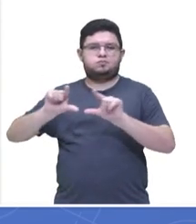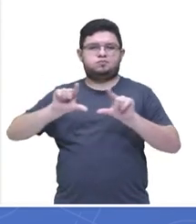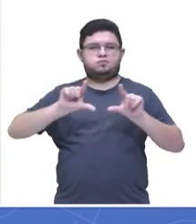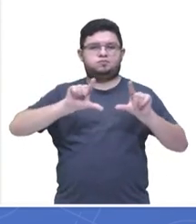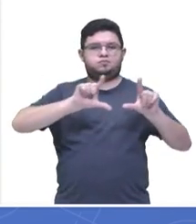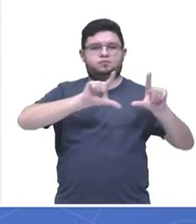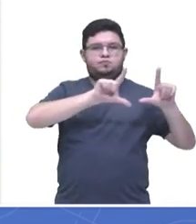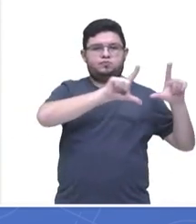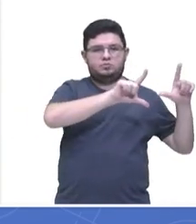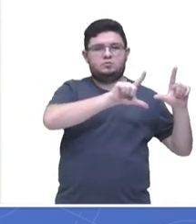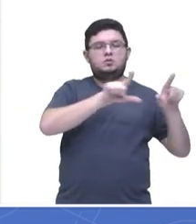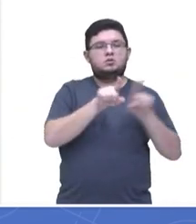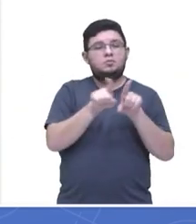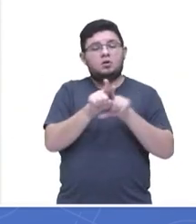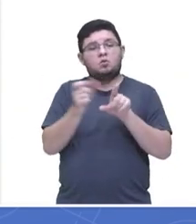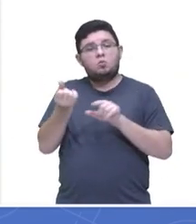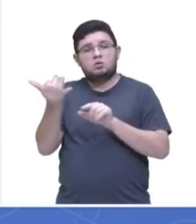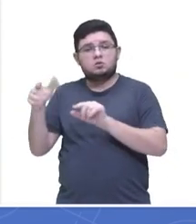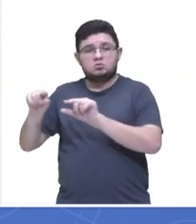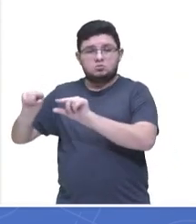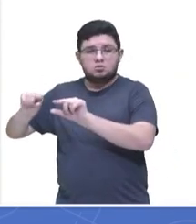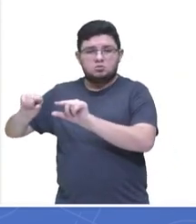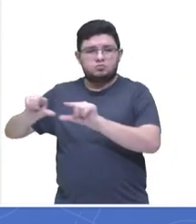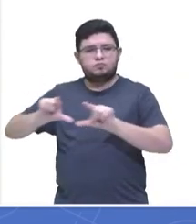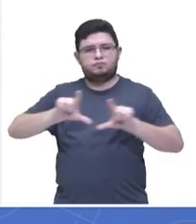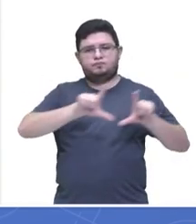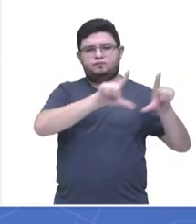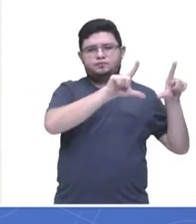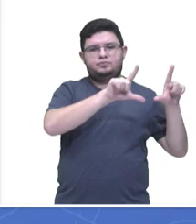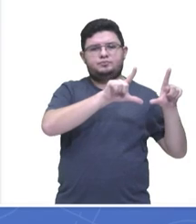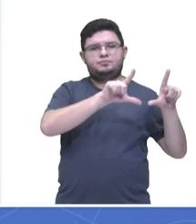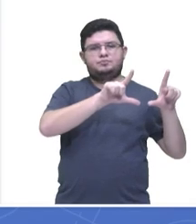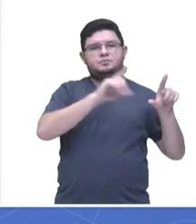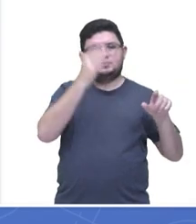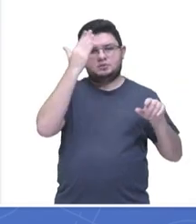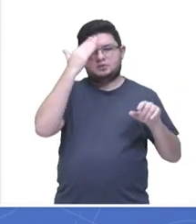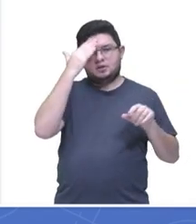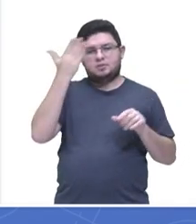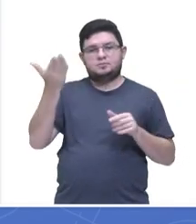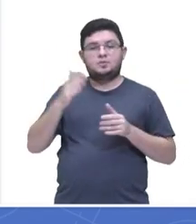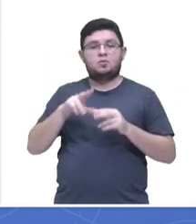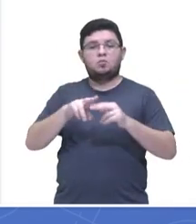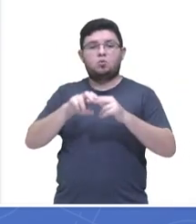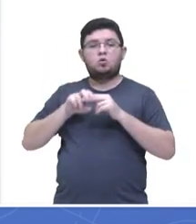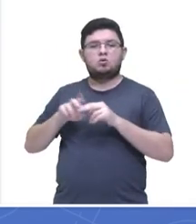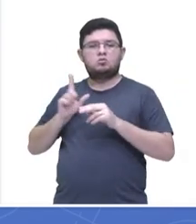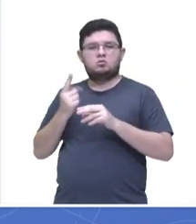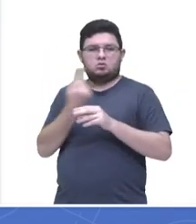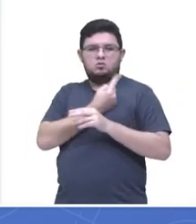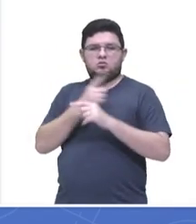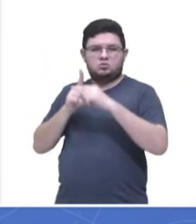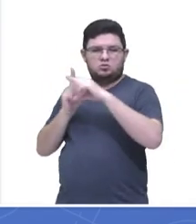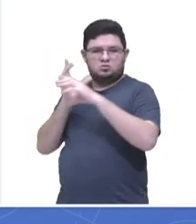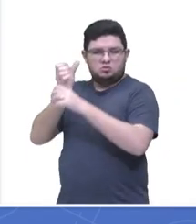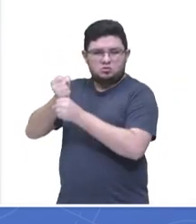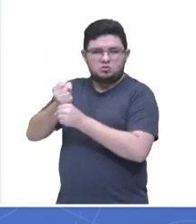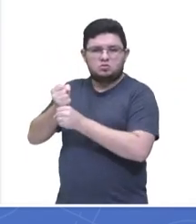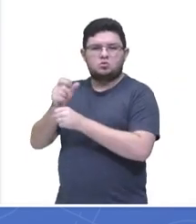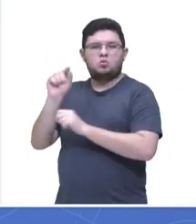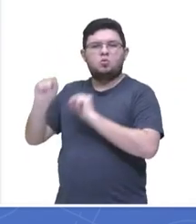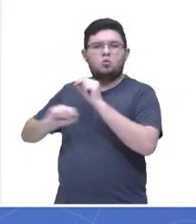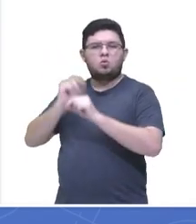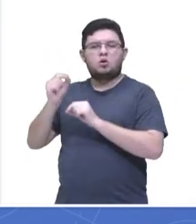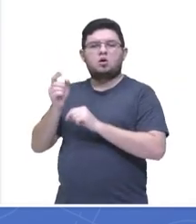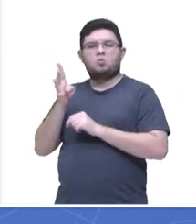ordem crescente. Por esse motivo que nós pegamos essa soma que eu fiz aqui embaixo, certo? Onde eu coloquei 4